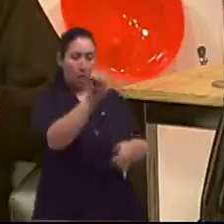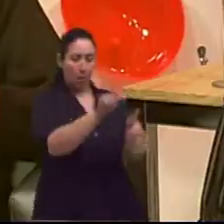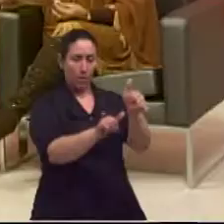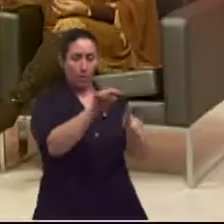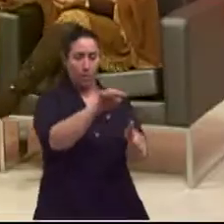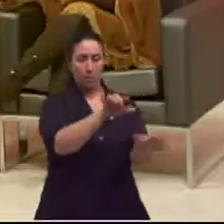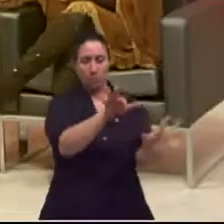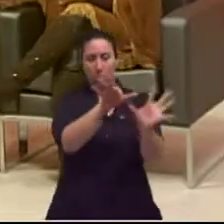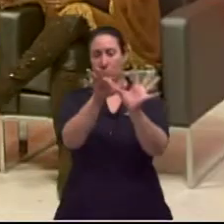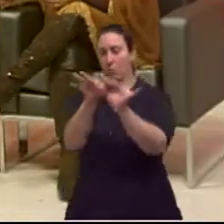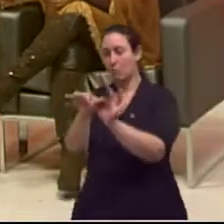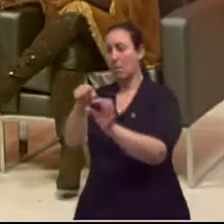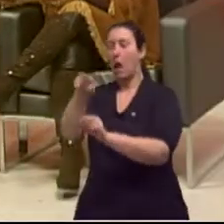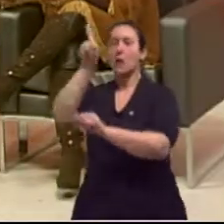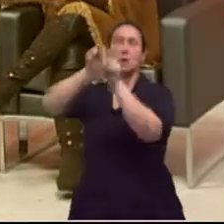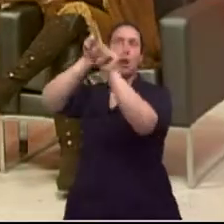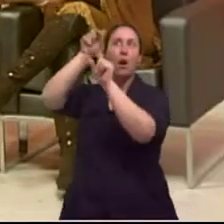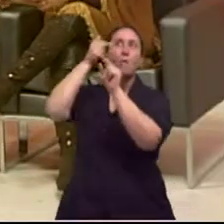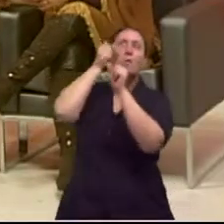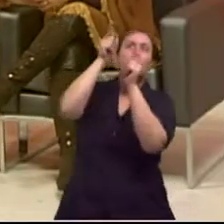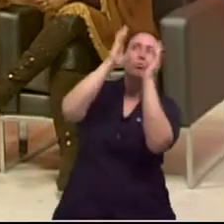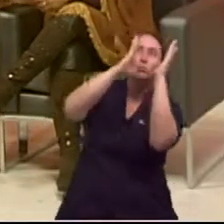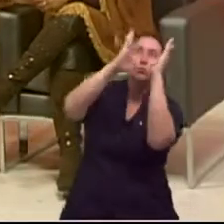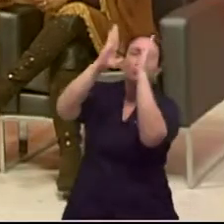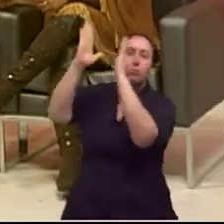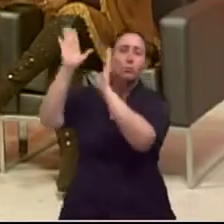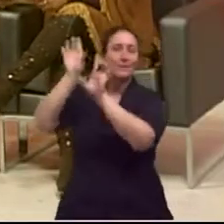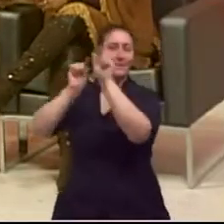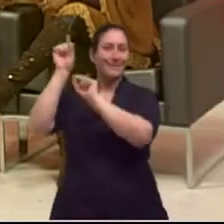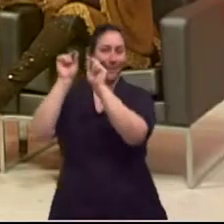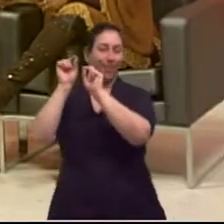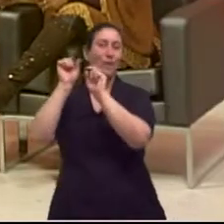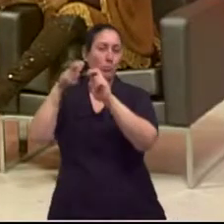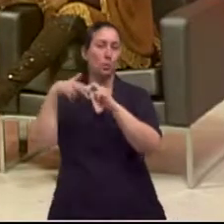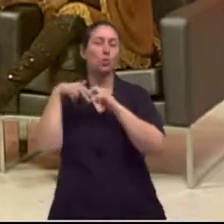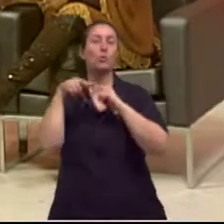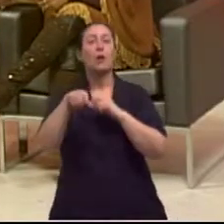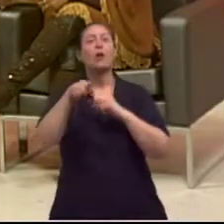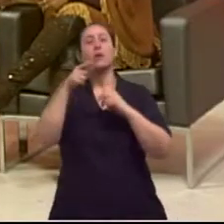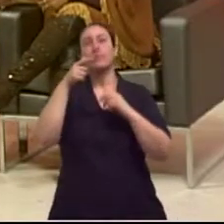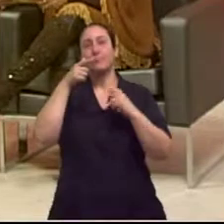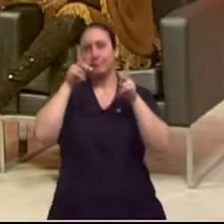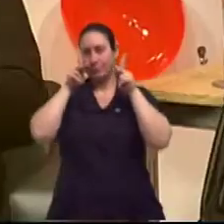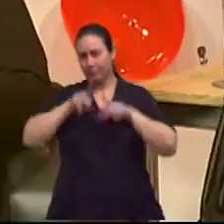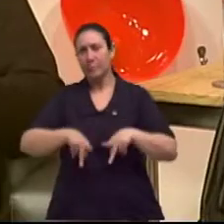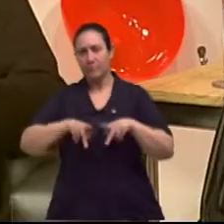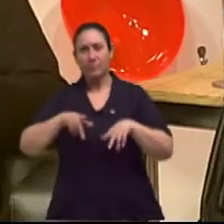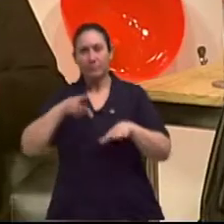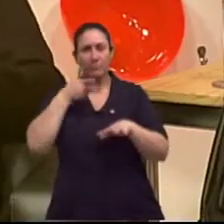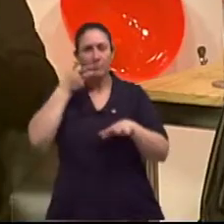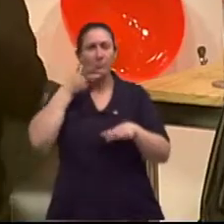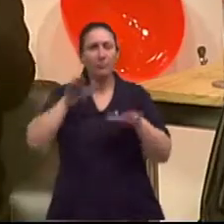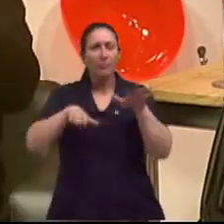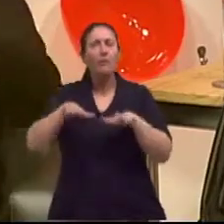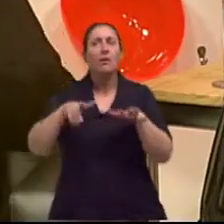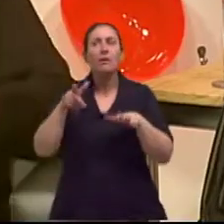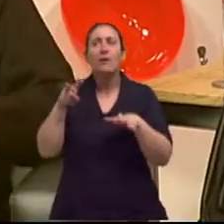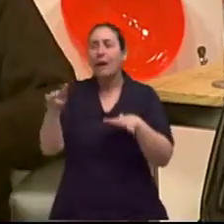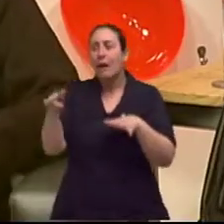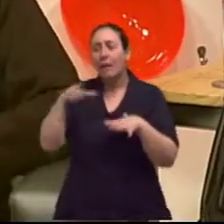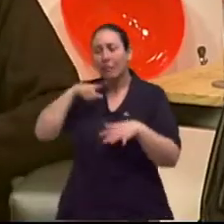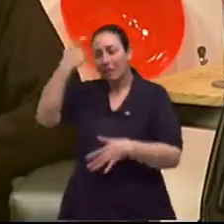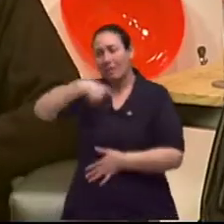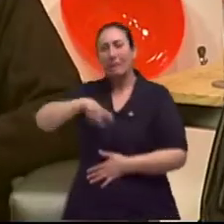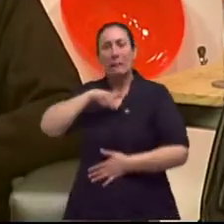Ah, por isso que entram os astros, tá. Tá. Então, é o que ela trouxe. A alma dela vai trabalhar, vai ser, vamos ajudar ela a enfrentar